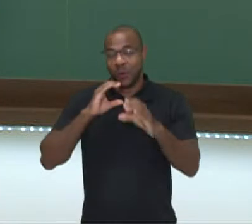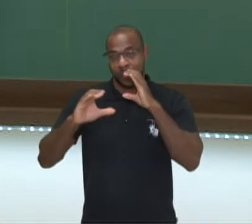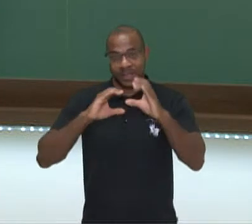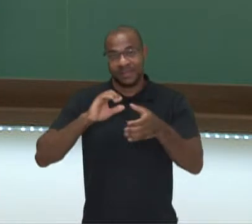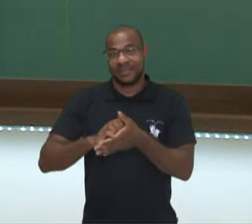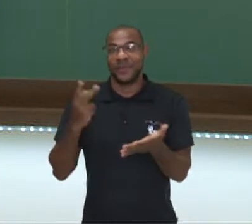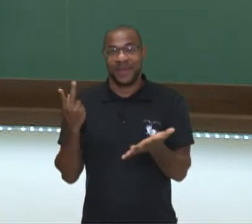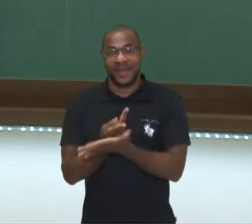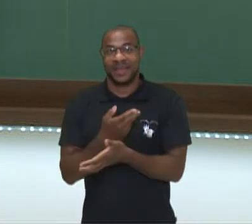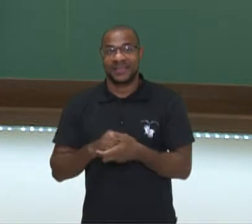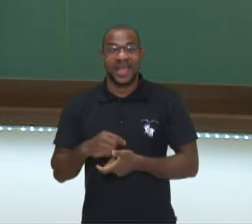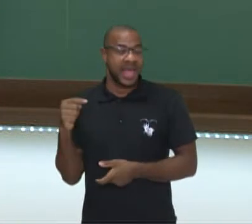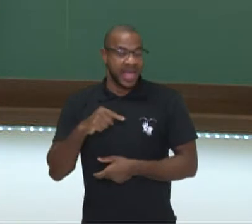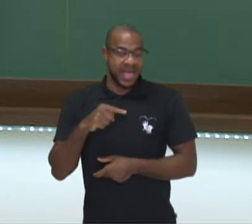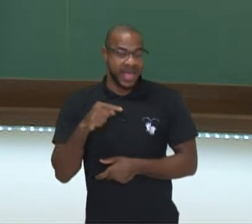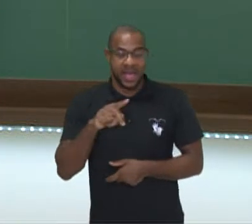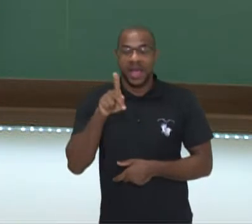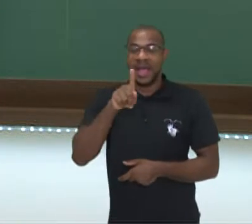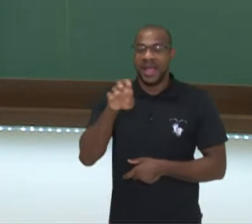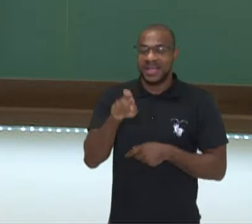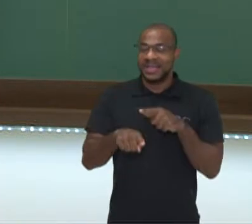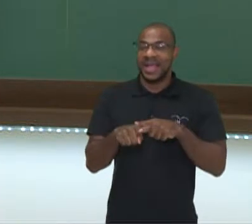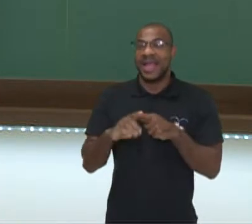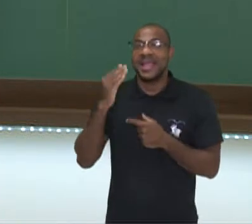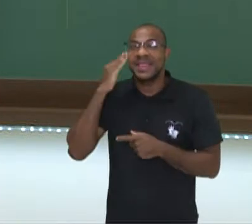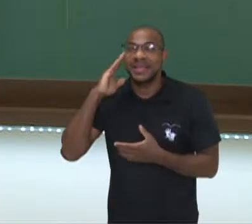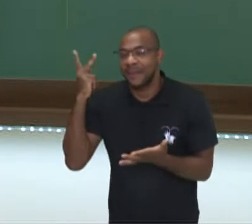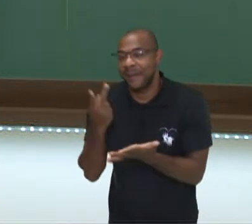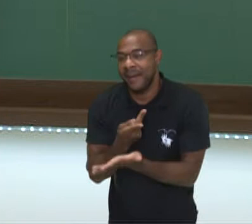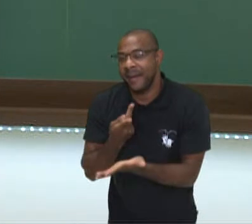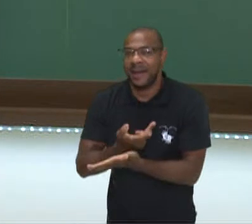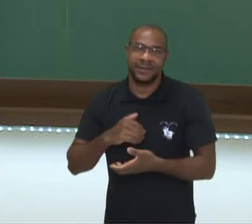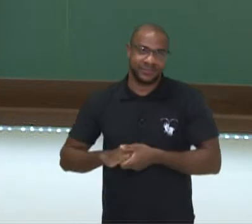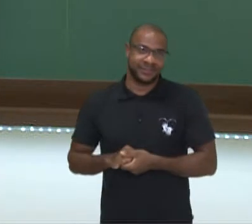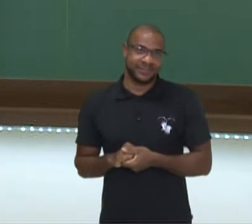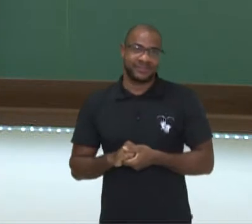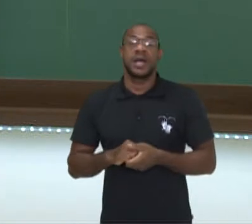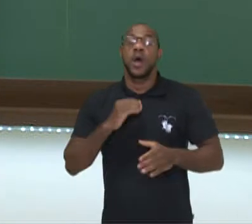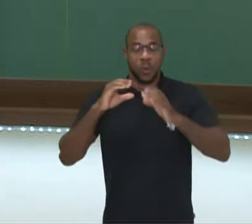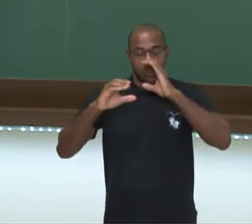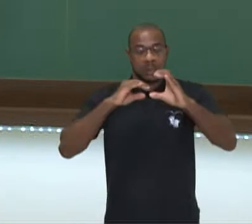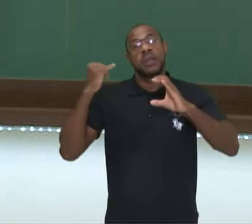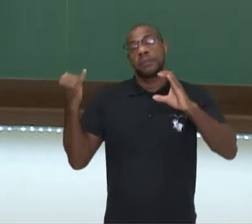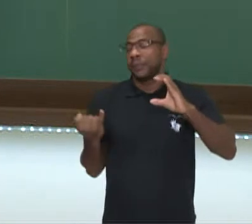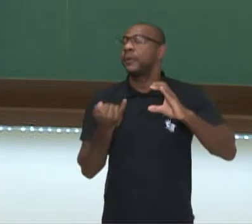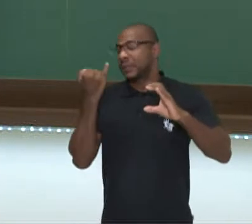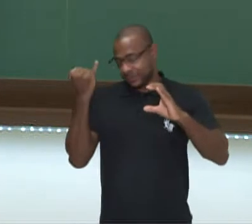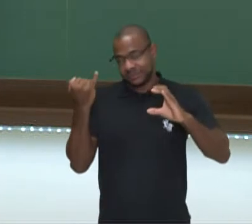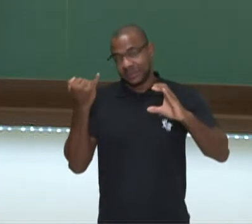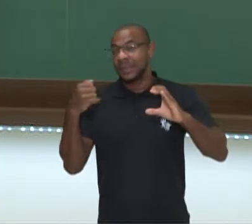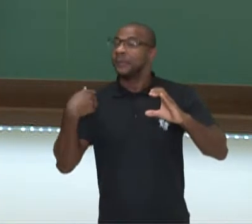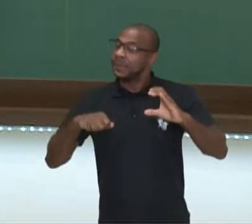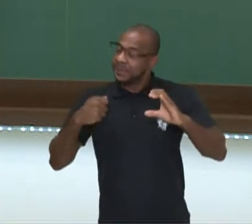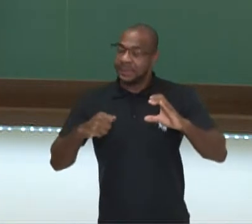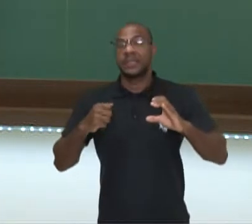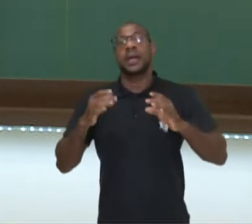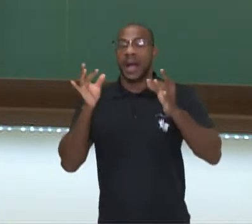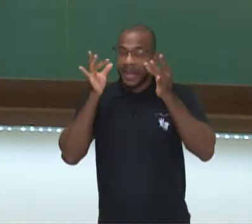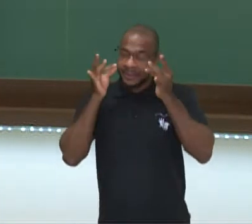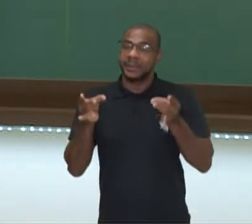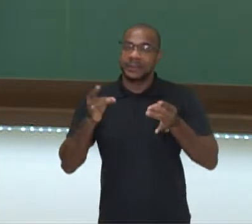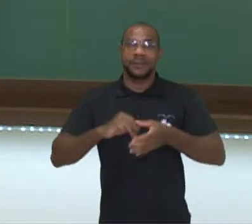Então, comunicar é algo muito importante, mas esse processo precisa ser feito com bastante atenção.